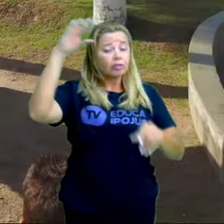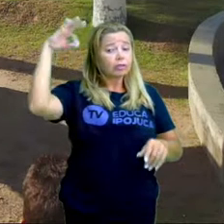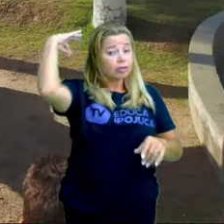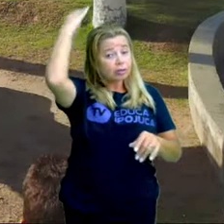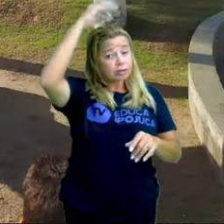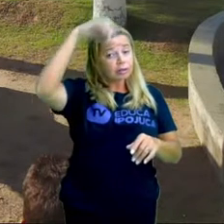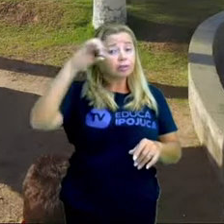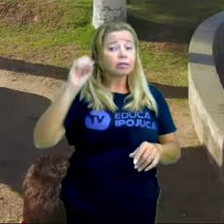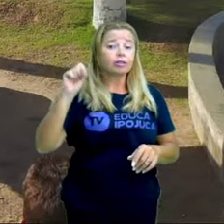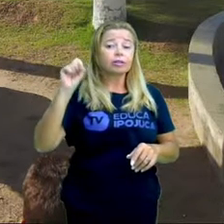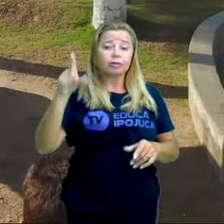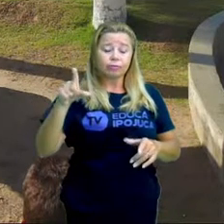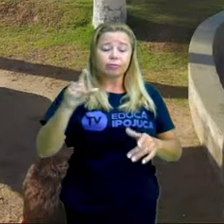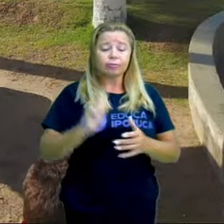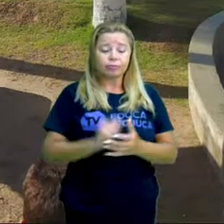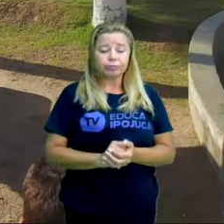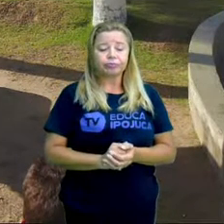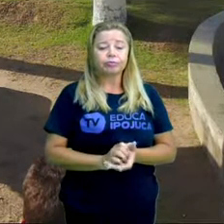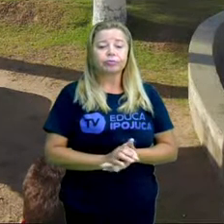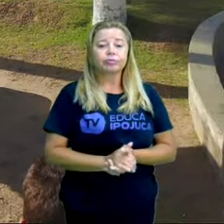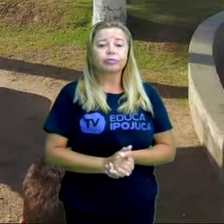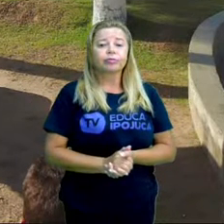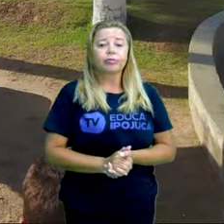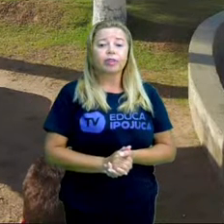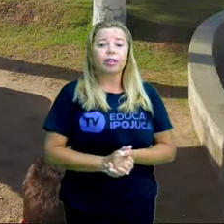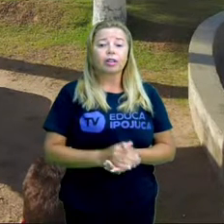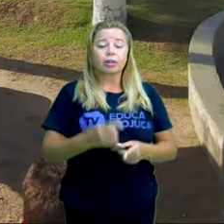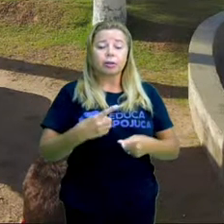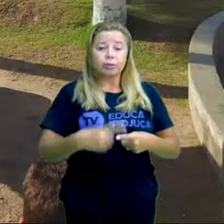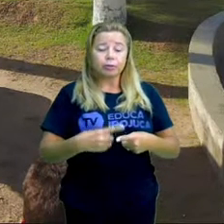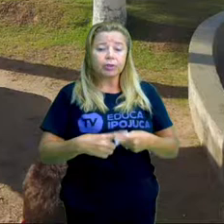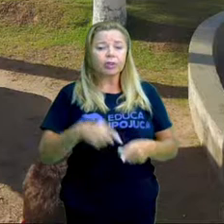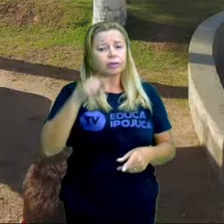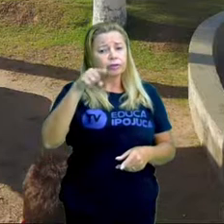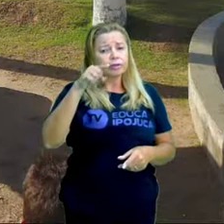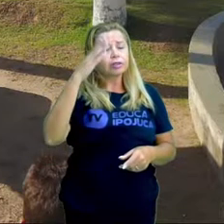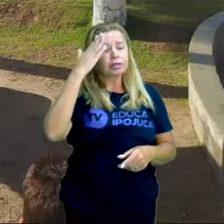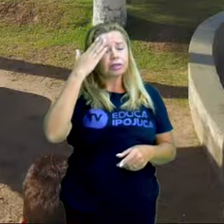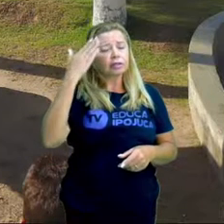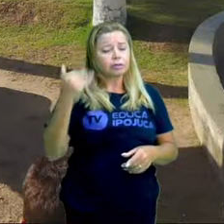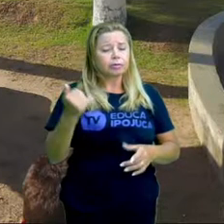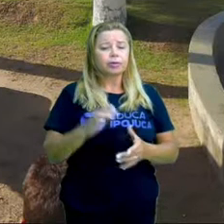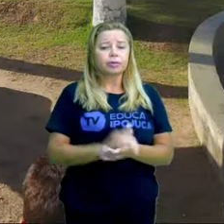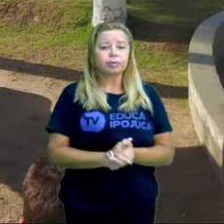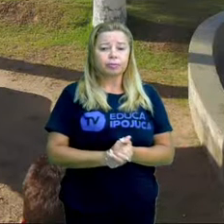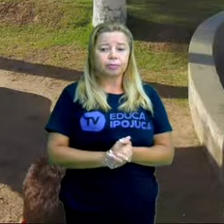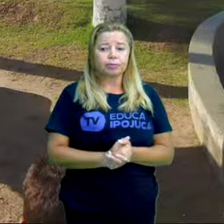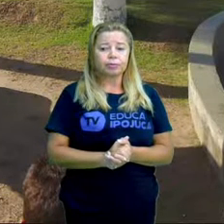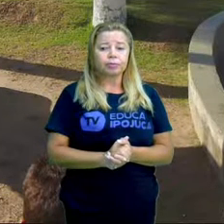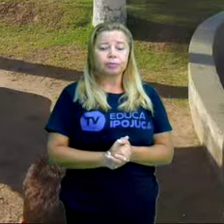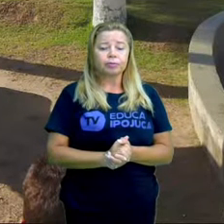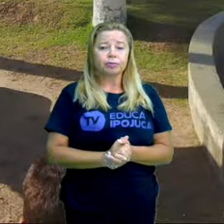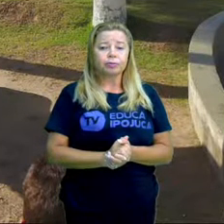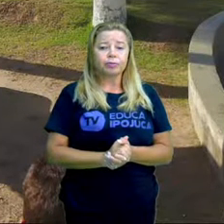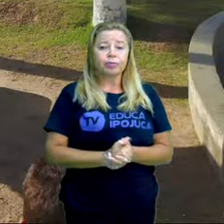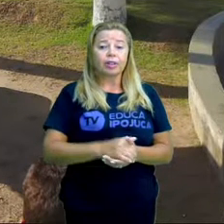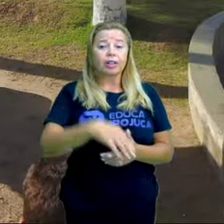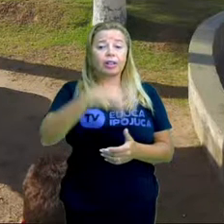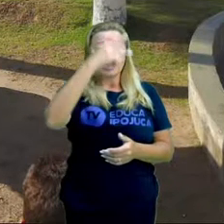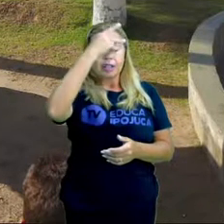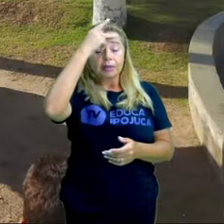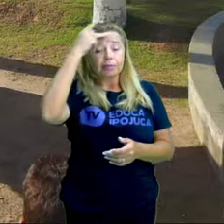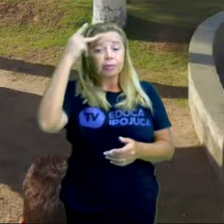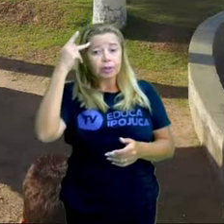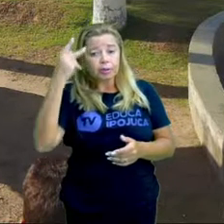e no Distrito de Nossa Senhora do Ó, porque como vocês sabem, a pessoa que mora em Nossa